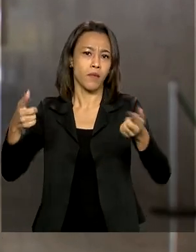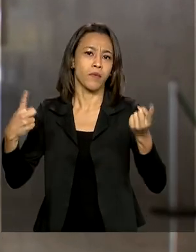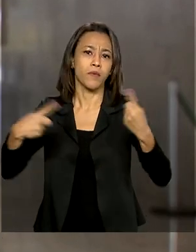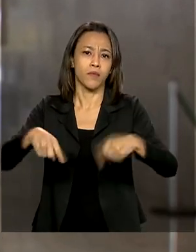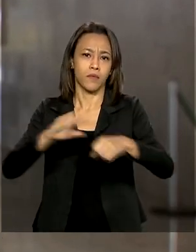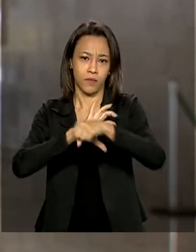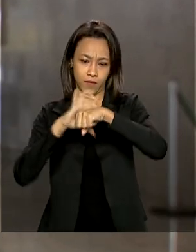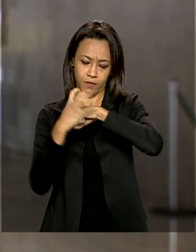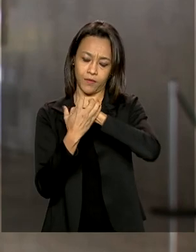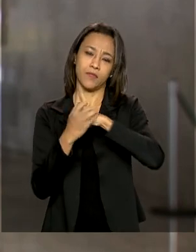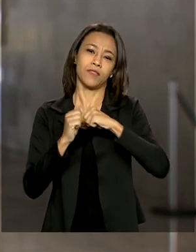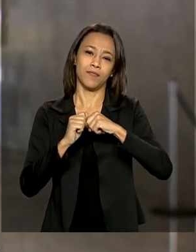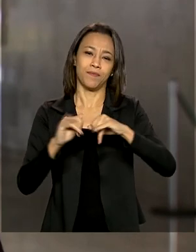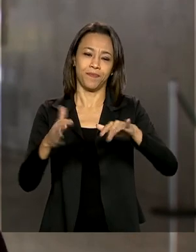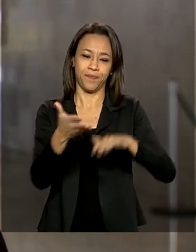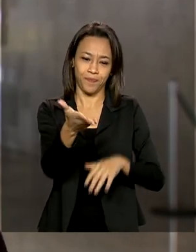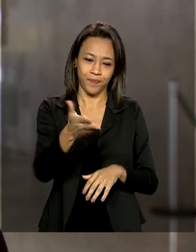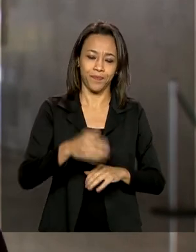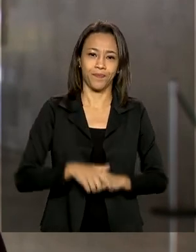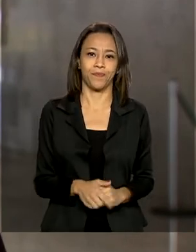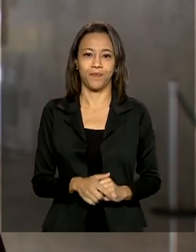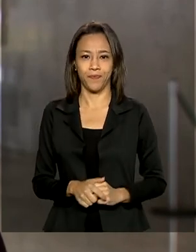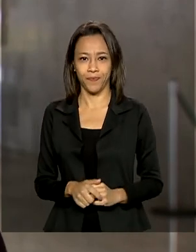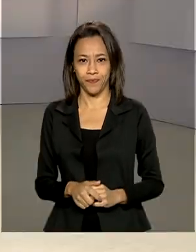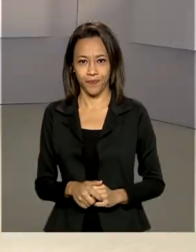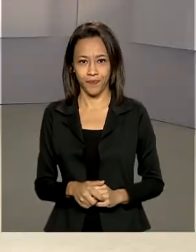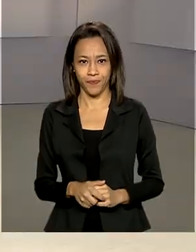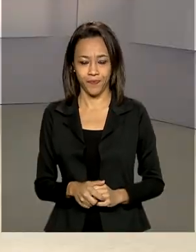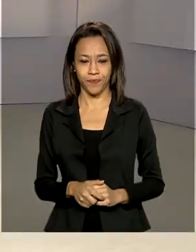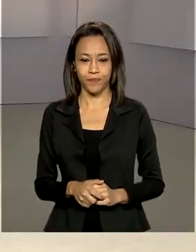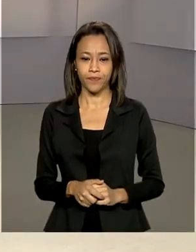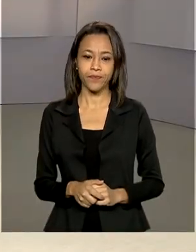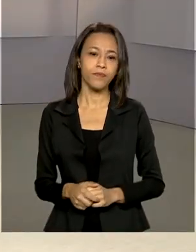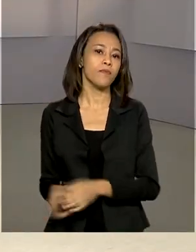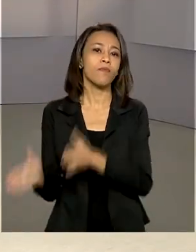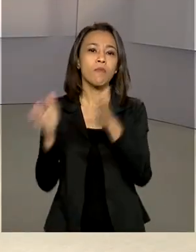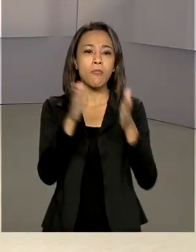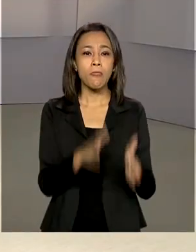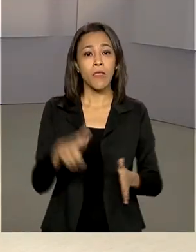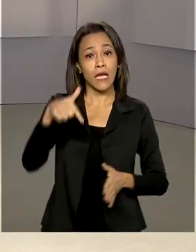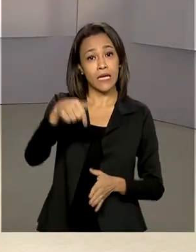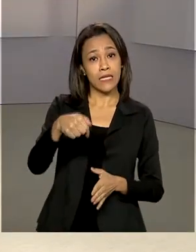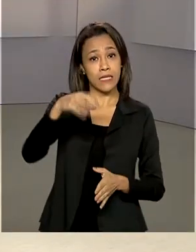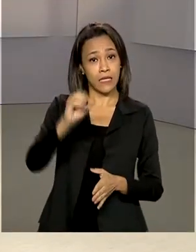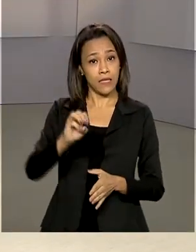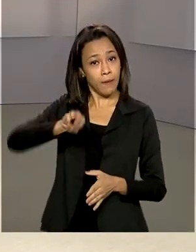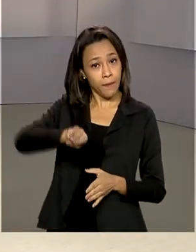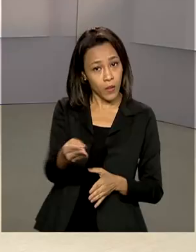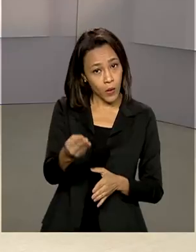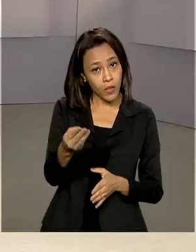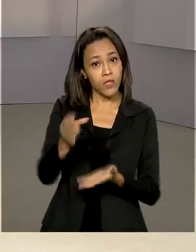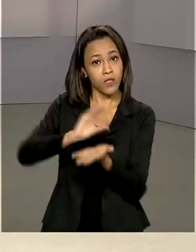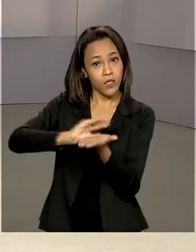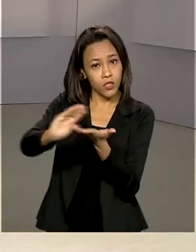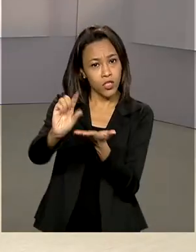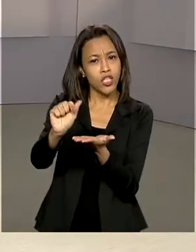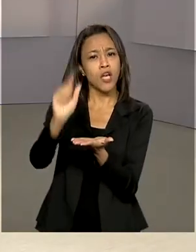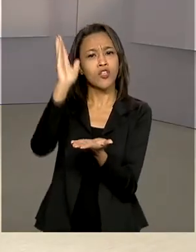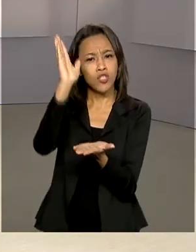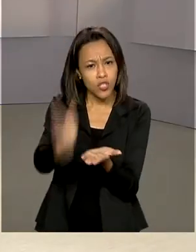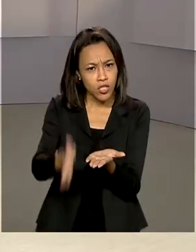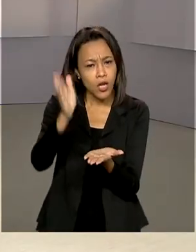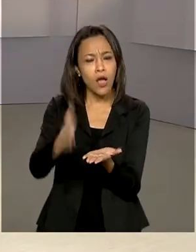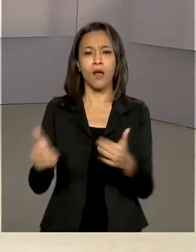-19. Glauco de Queiroz para o governo agora. 70 milhões de reais já foram investidos pelo